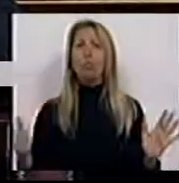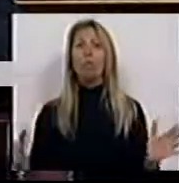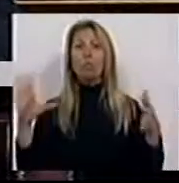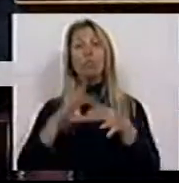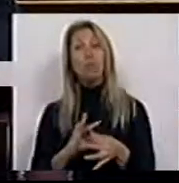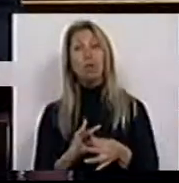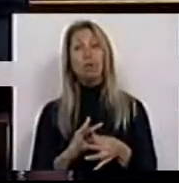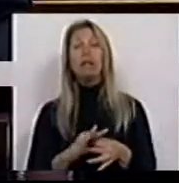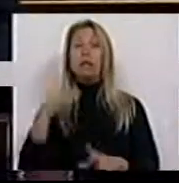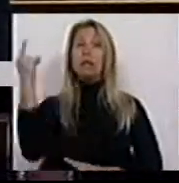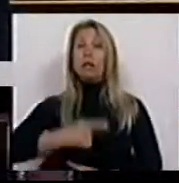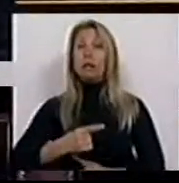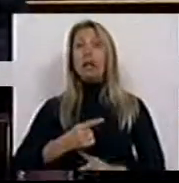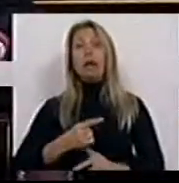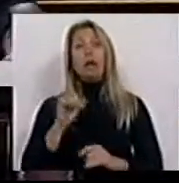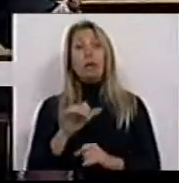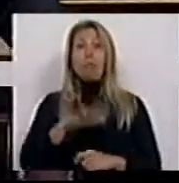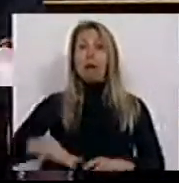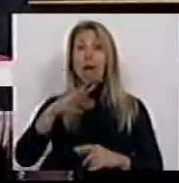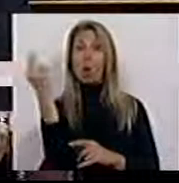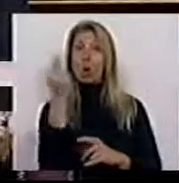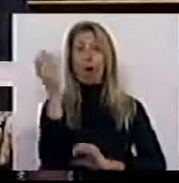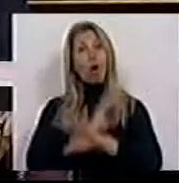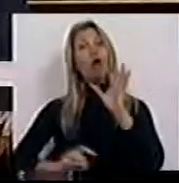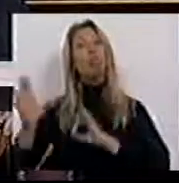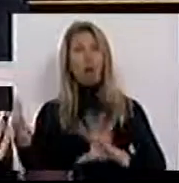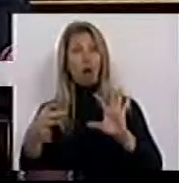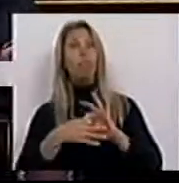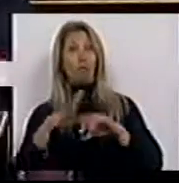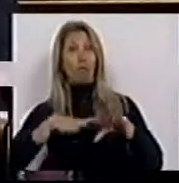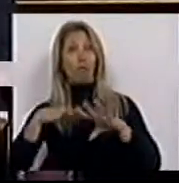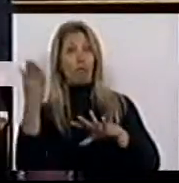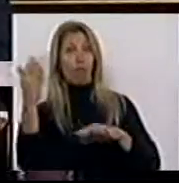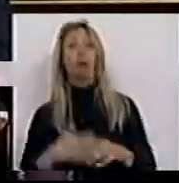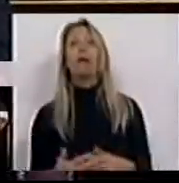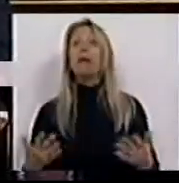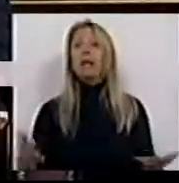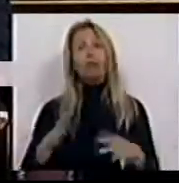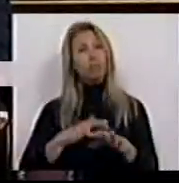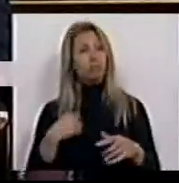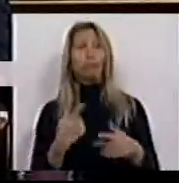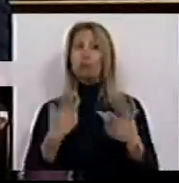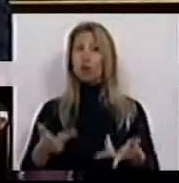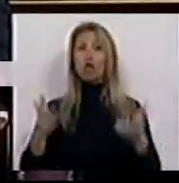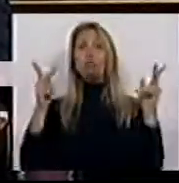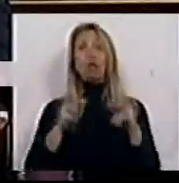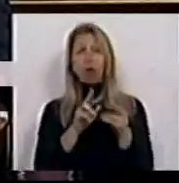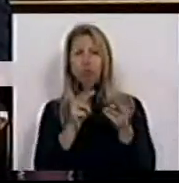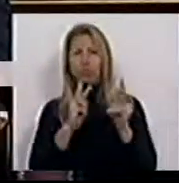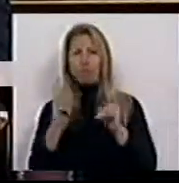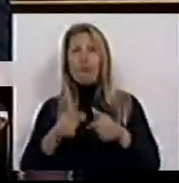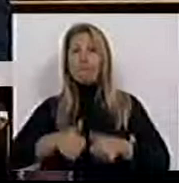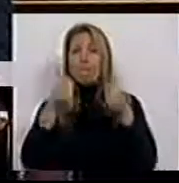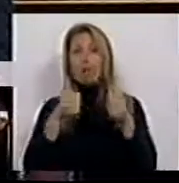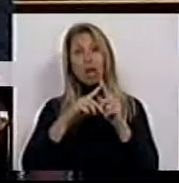corresponde à exigência que é, no âmbito da União Europeia, feita, e, nesse sentido, também com disponibilidade para melhorias em sede de